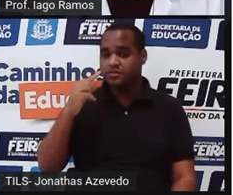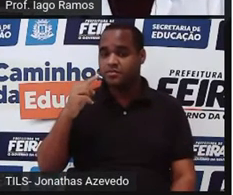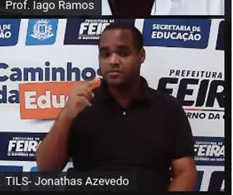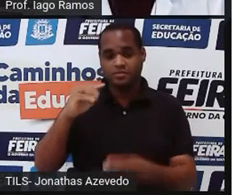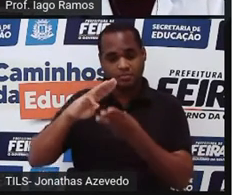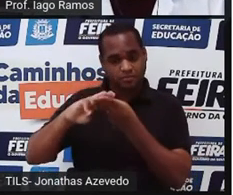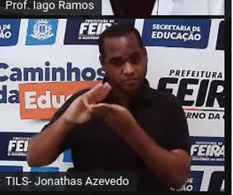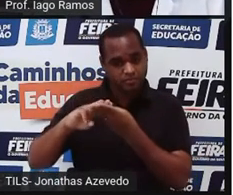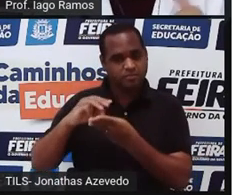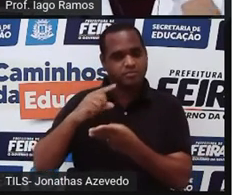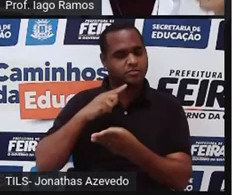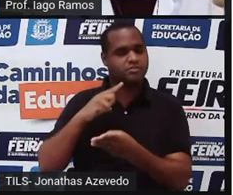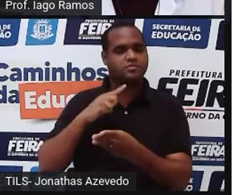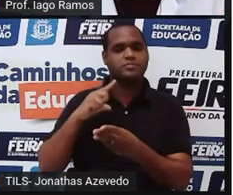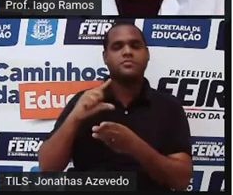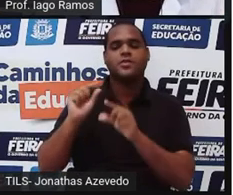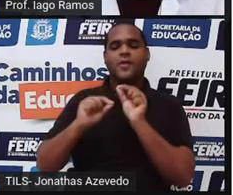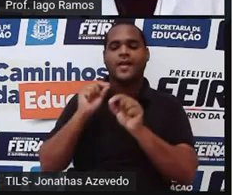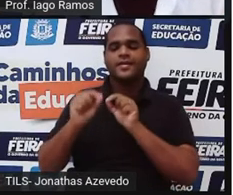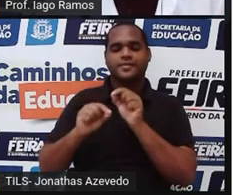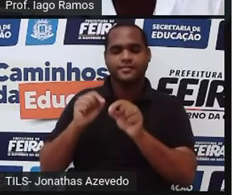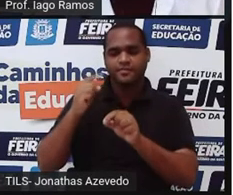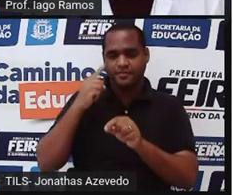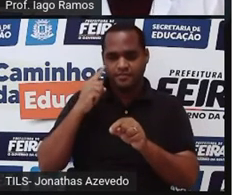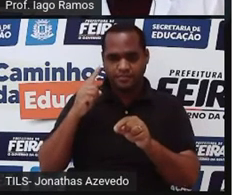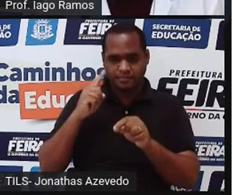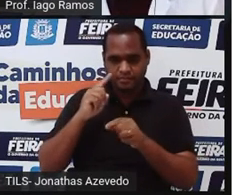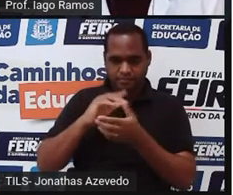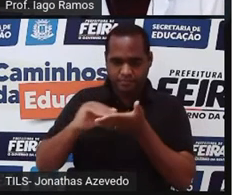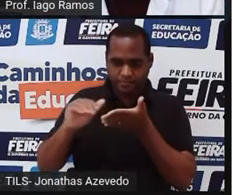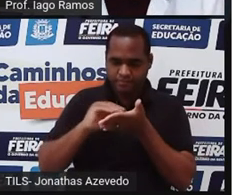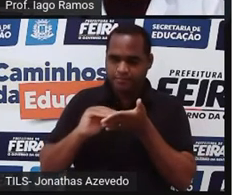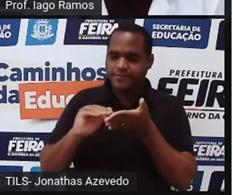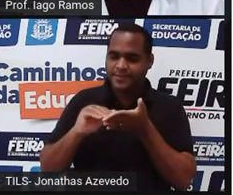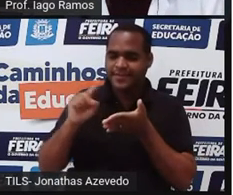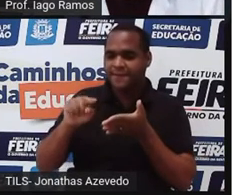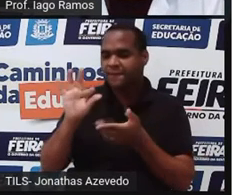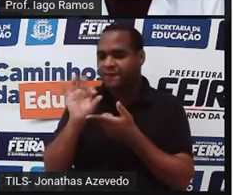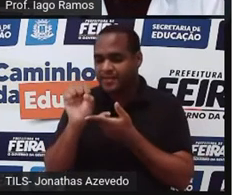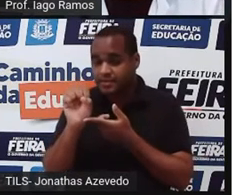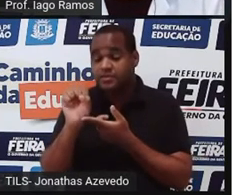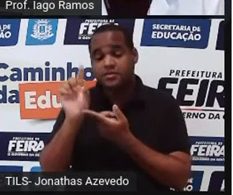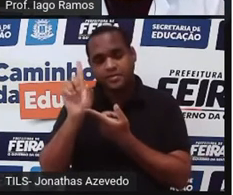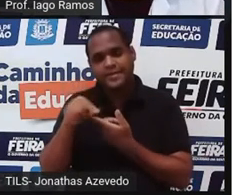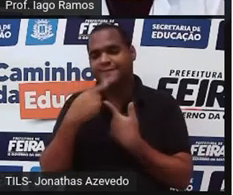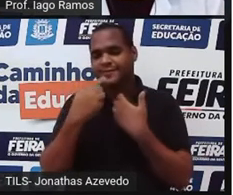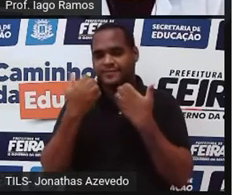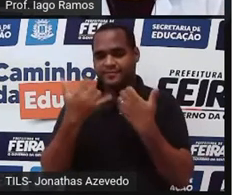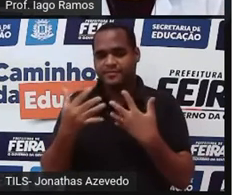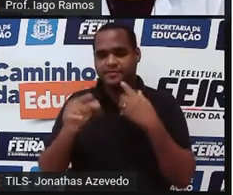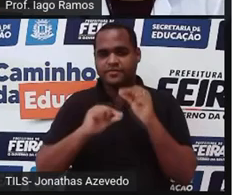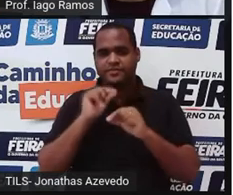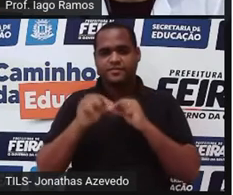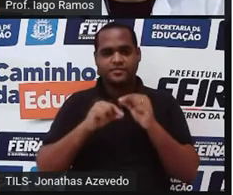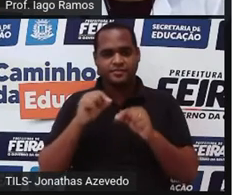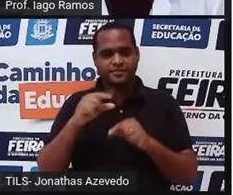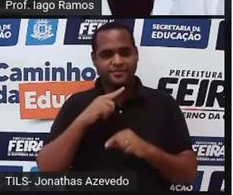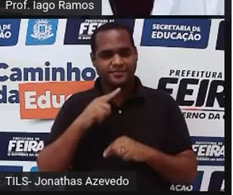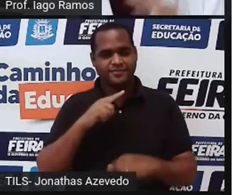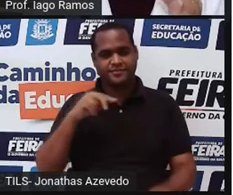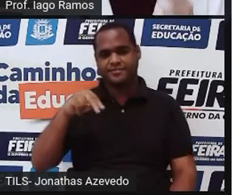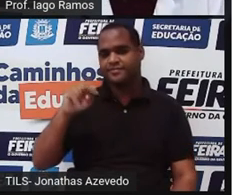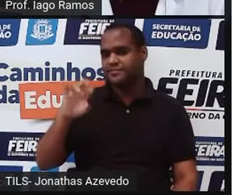das aulas de matemática, lá no canal da Seduc Feride Santana. Tem uma aula só para falar de números irracionais. Certo?